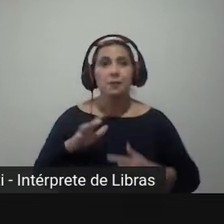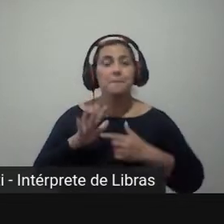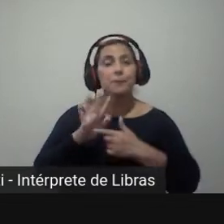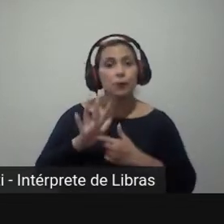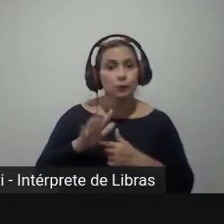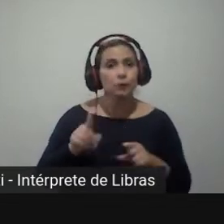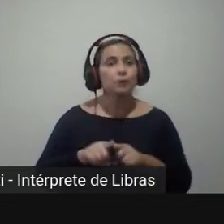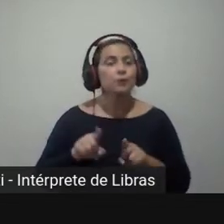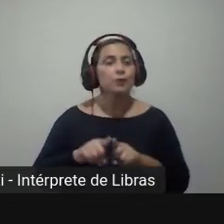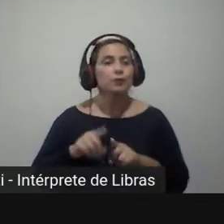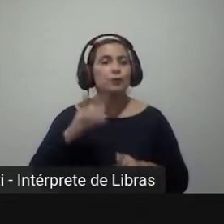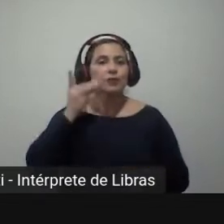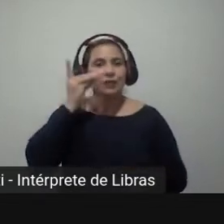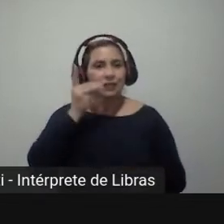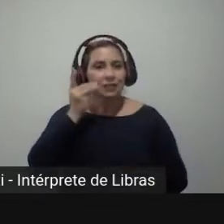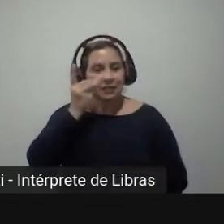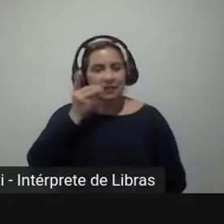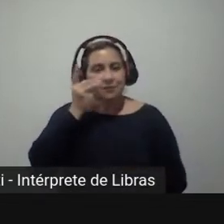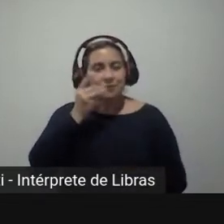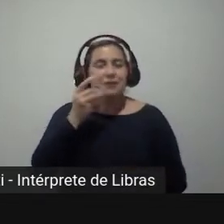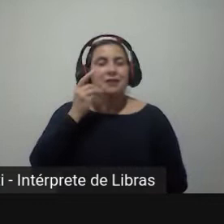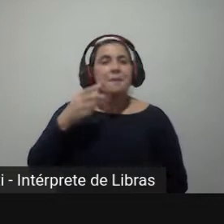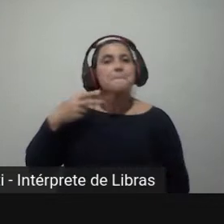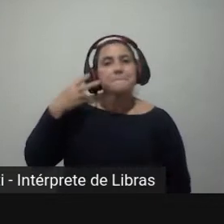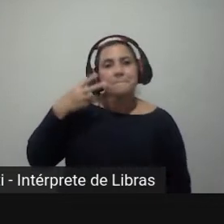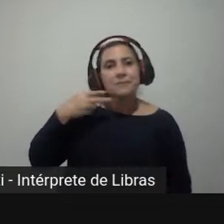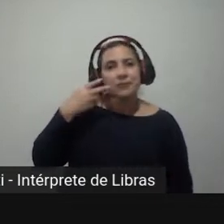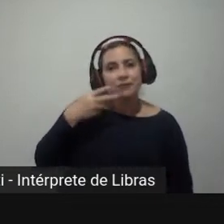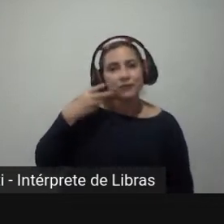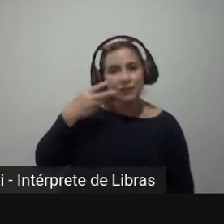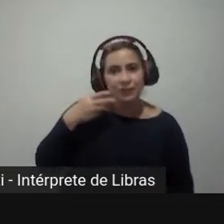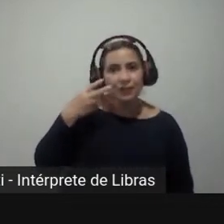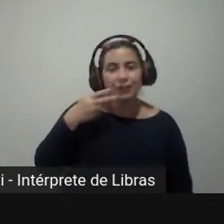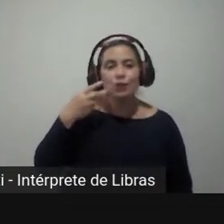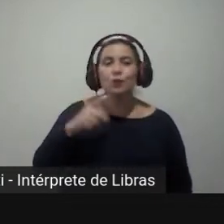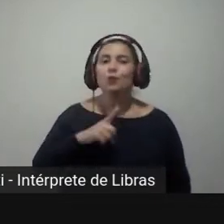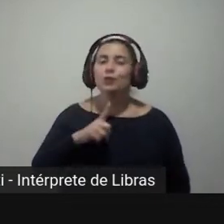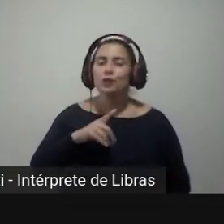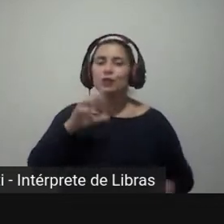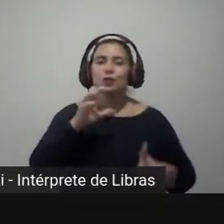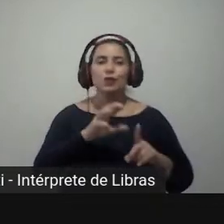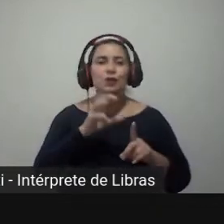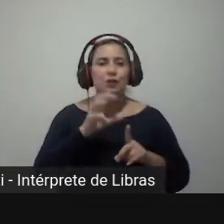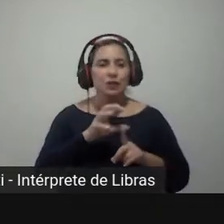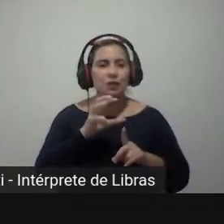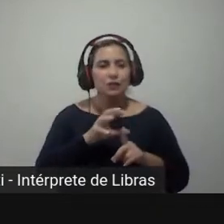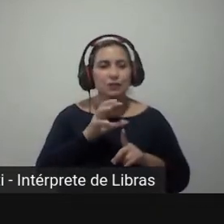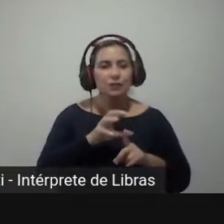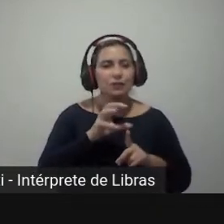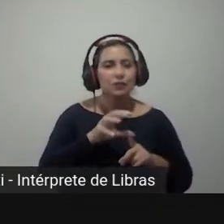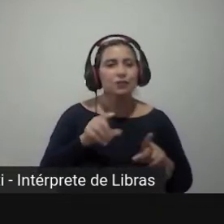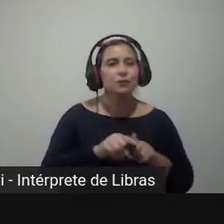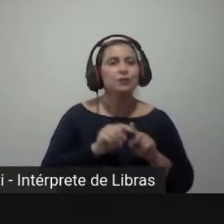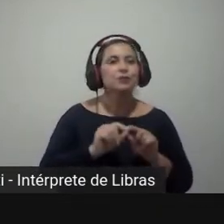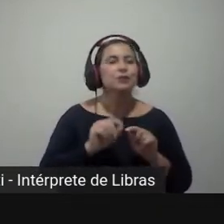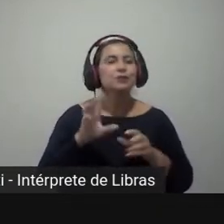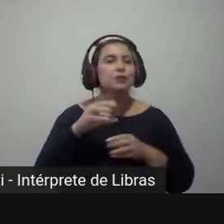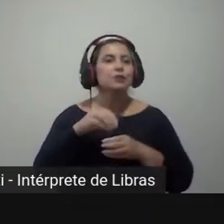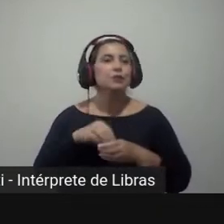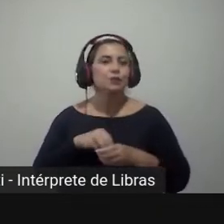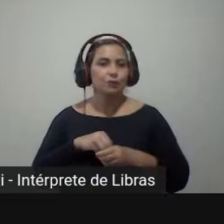de deputado federal quanto de vereador, é como se você tivesse influências internas, efeitos coateios internos